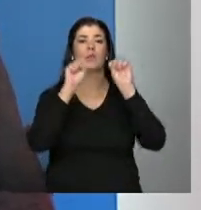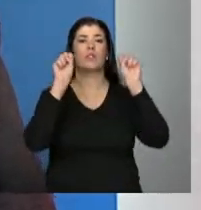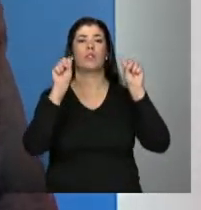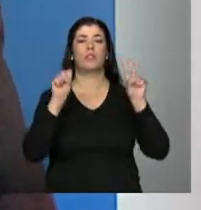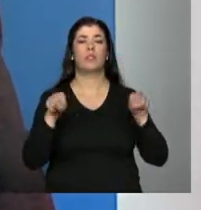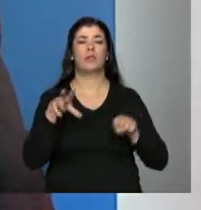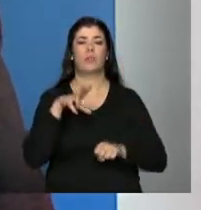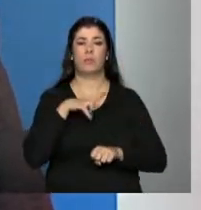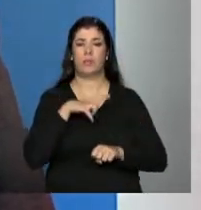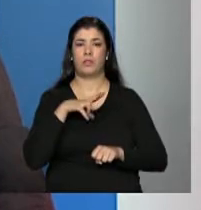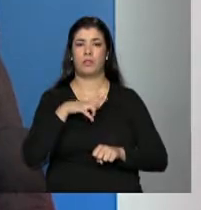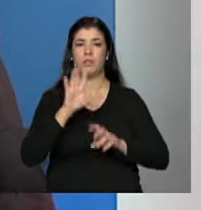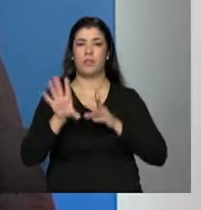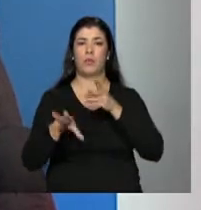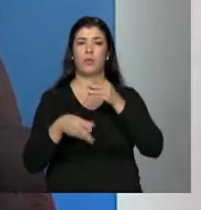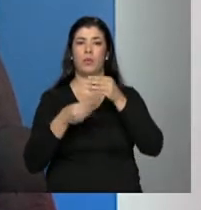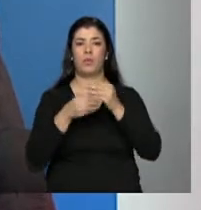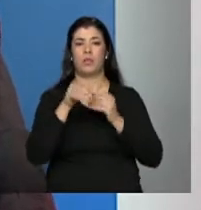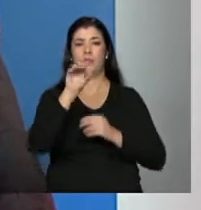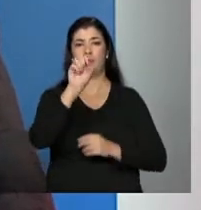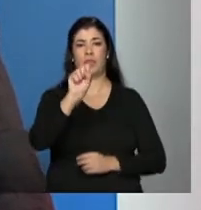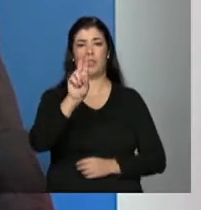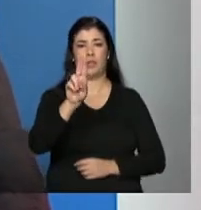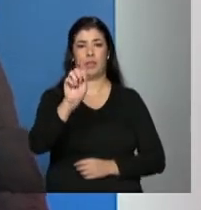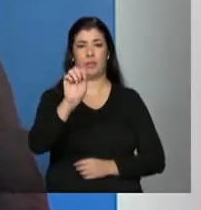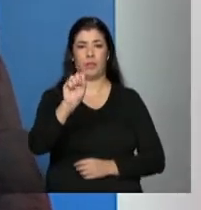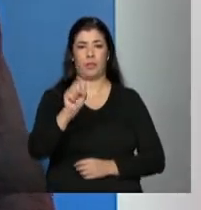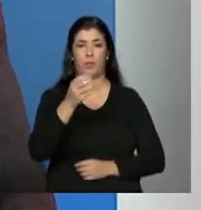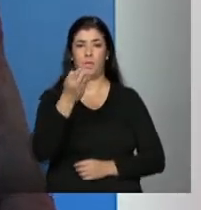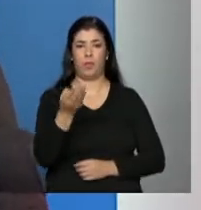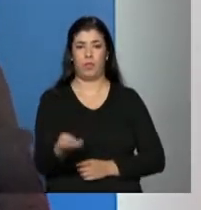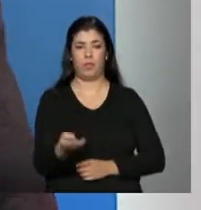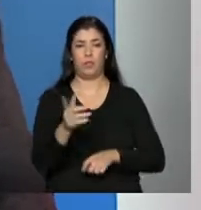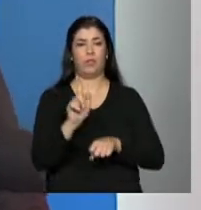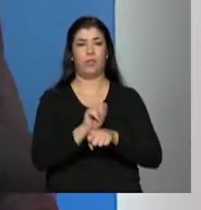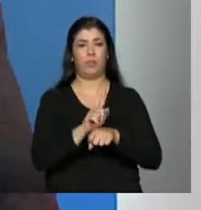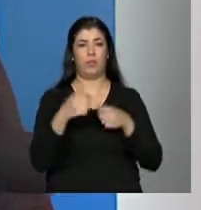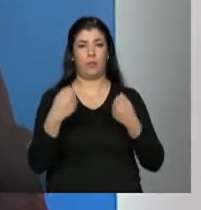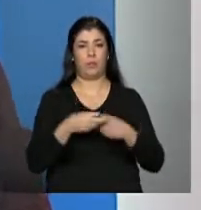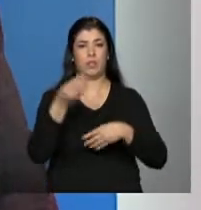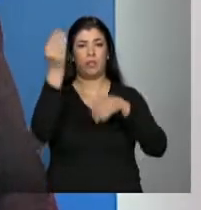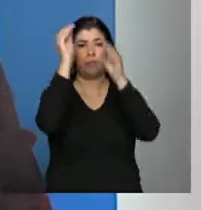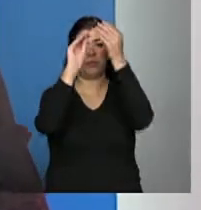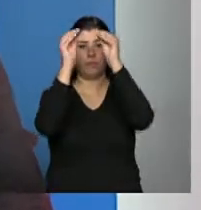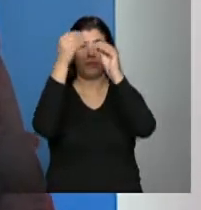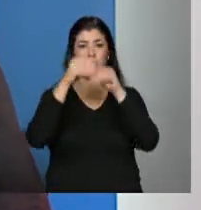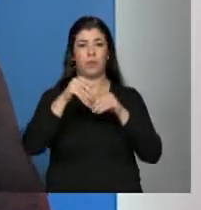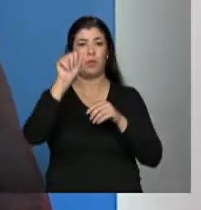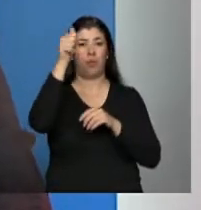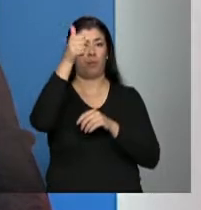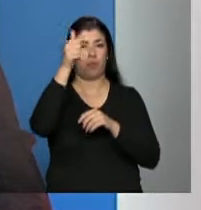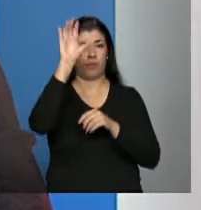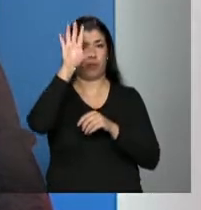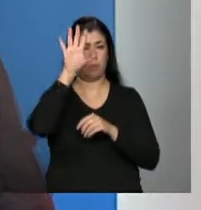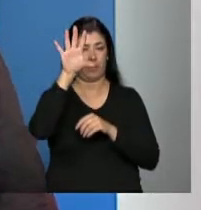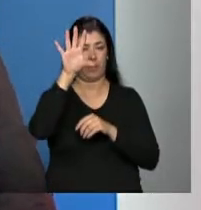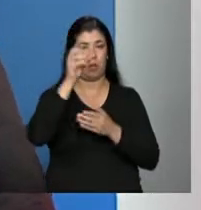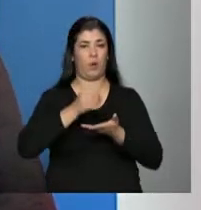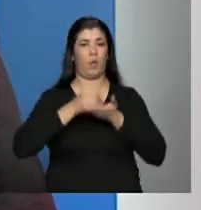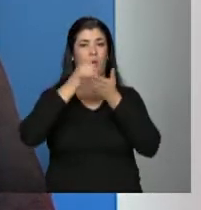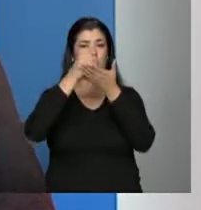complementares aos suas. E esse gestor tem que preencher informações desse conjunto de ofertas.